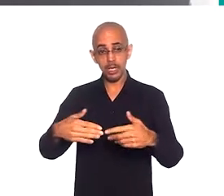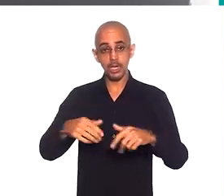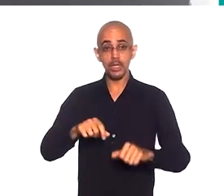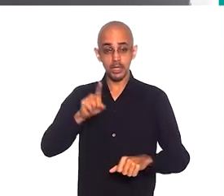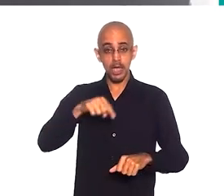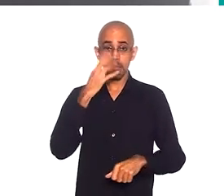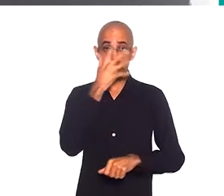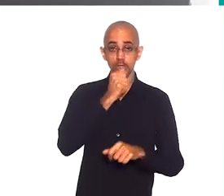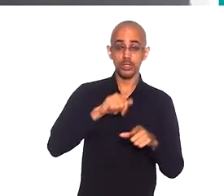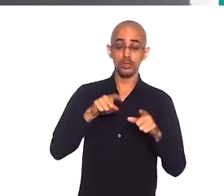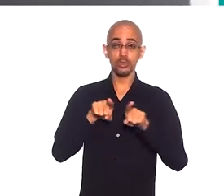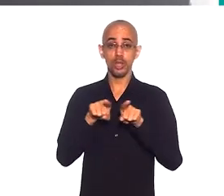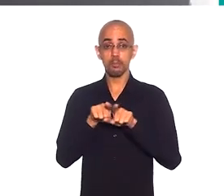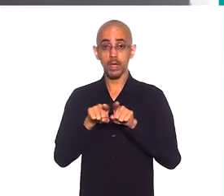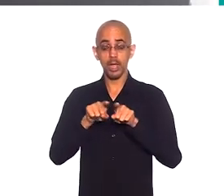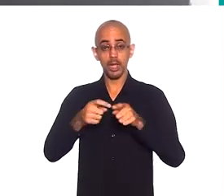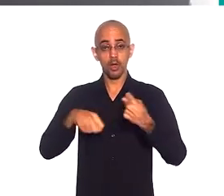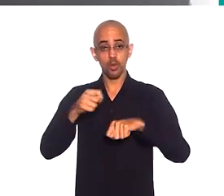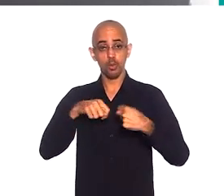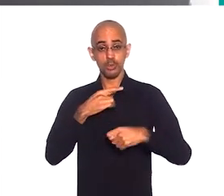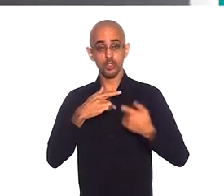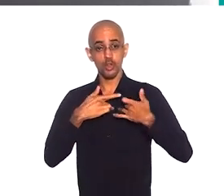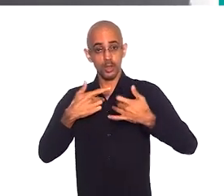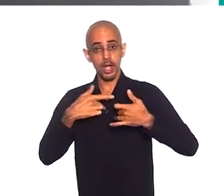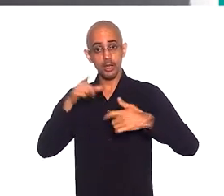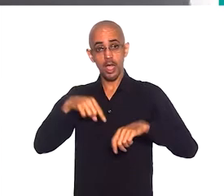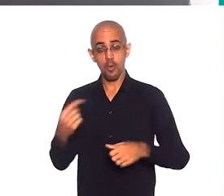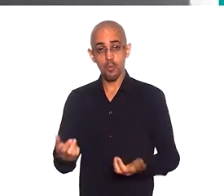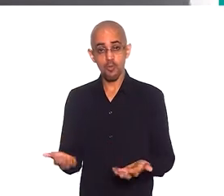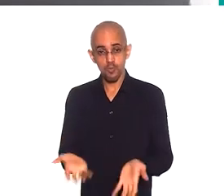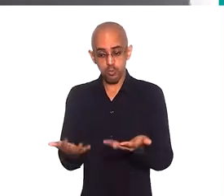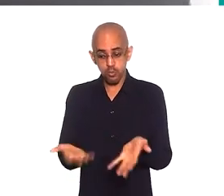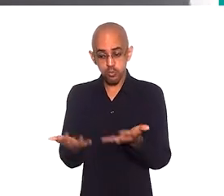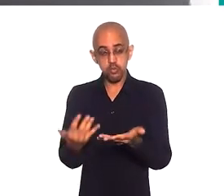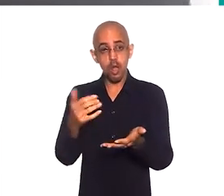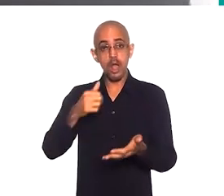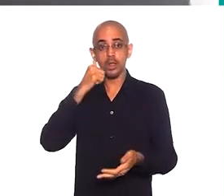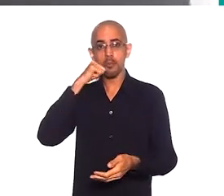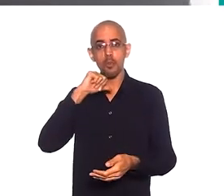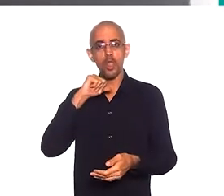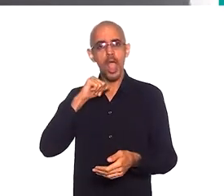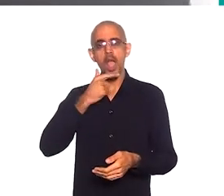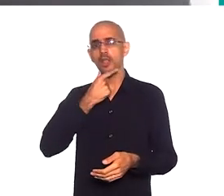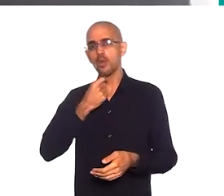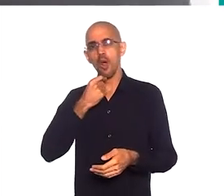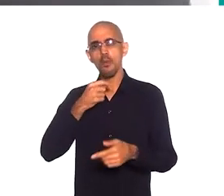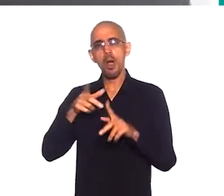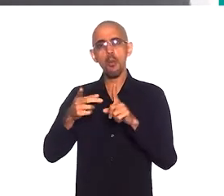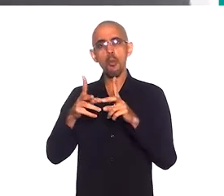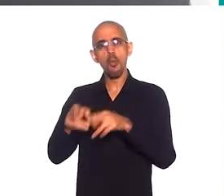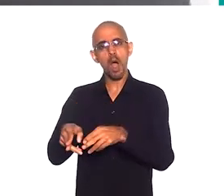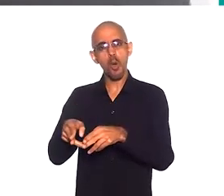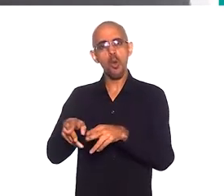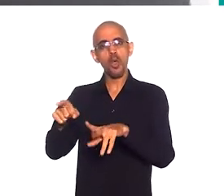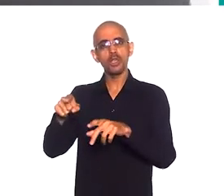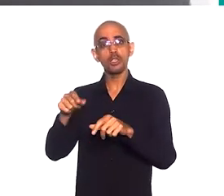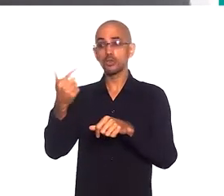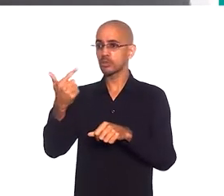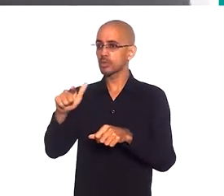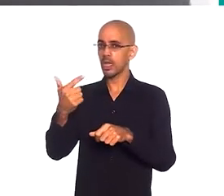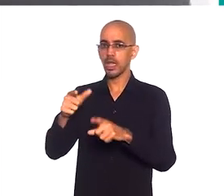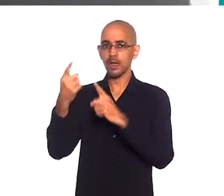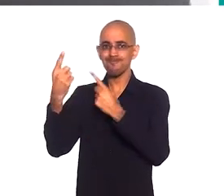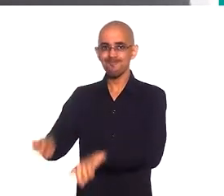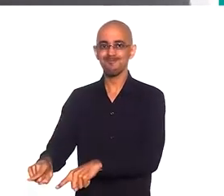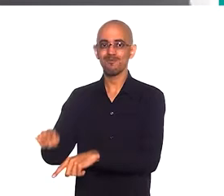bem bonita na economia solidária é a valorização do ser humano, da mulher e sem ofender o meio ambiente. É